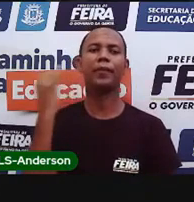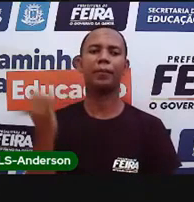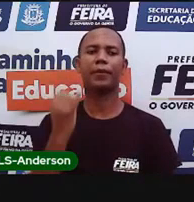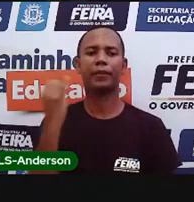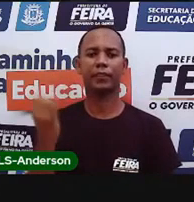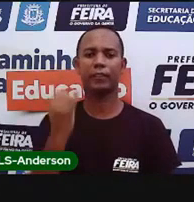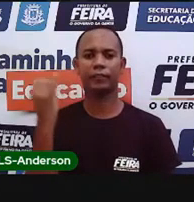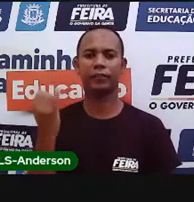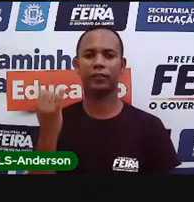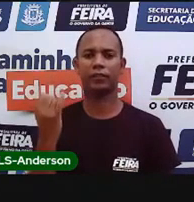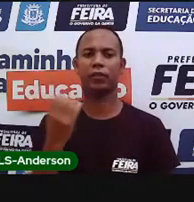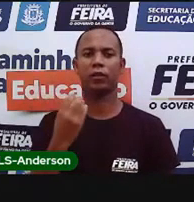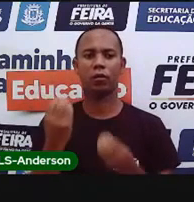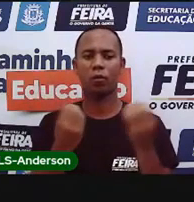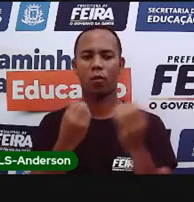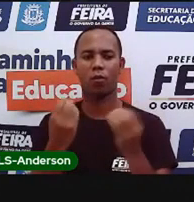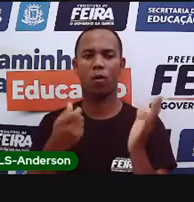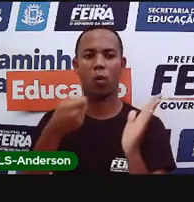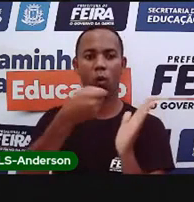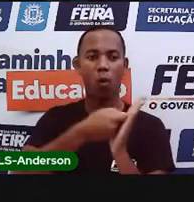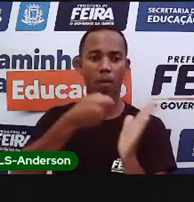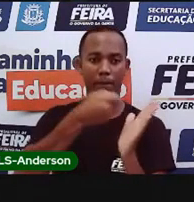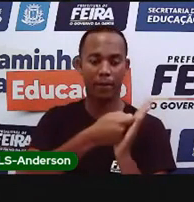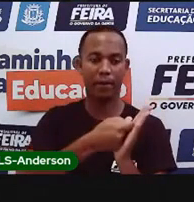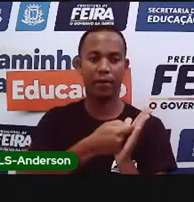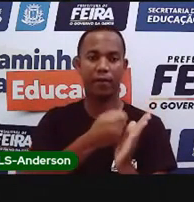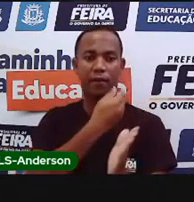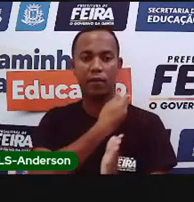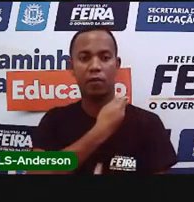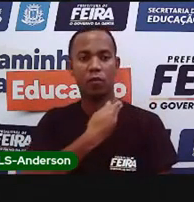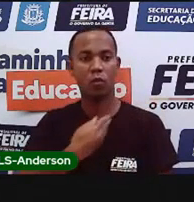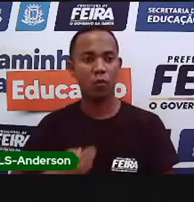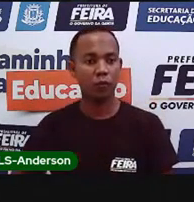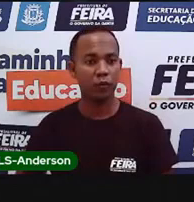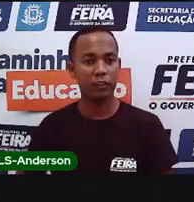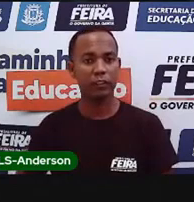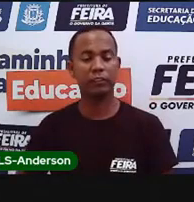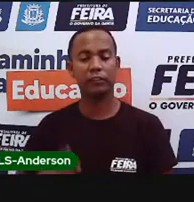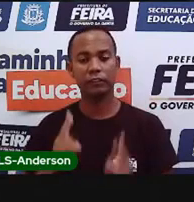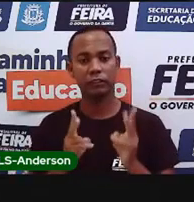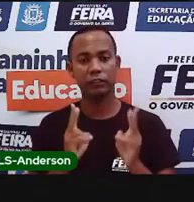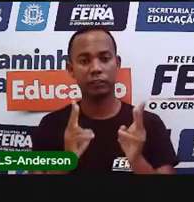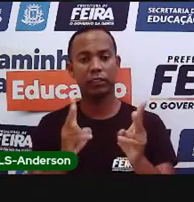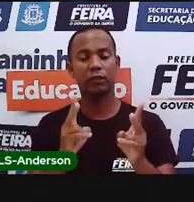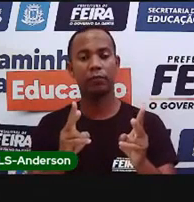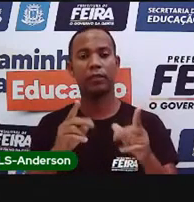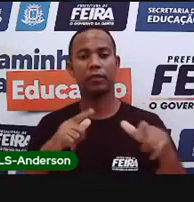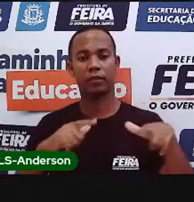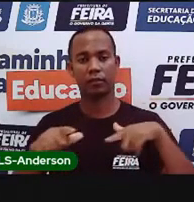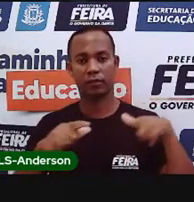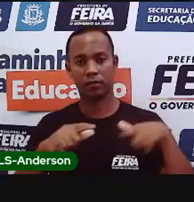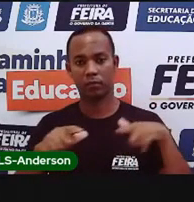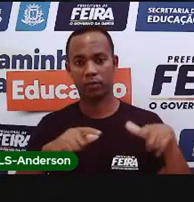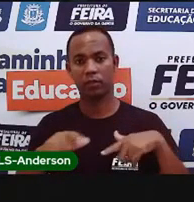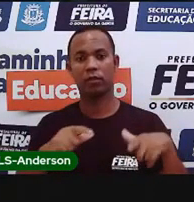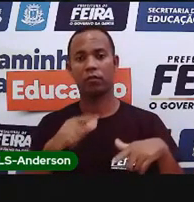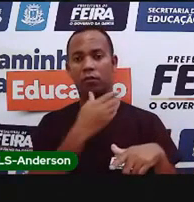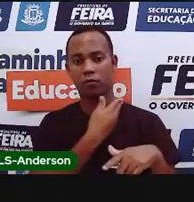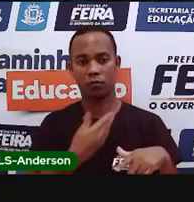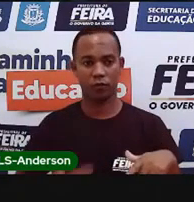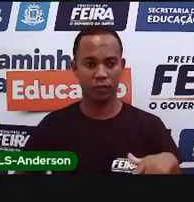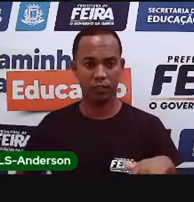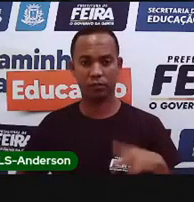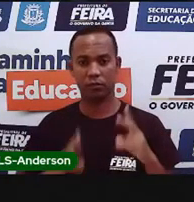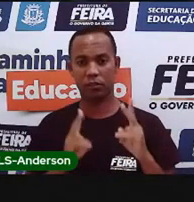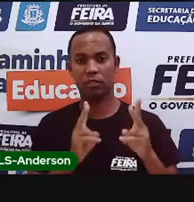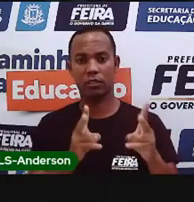Bom, cobrar para que os governantes mantenham os serviços públicos e que estes sejam